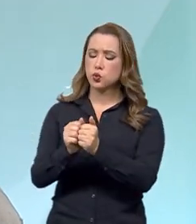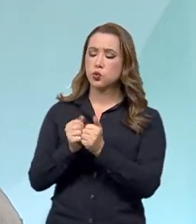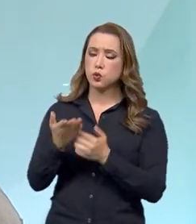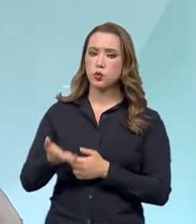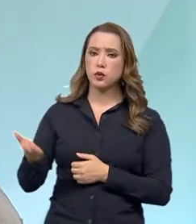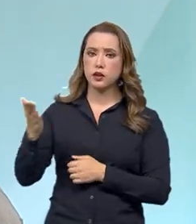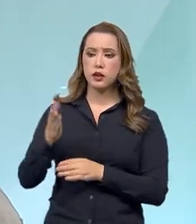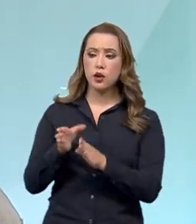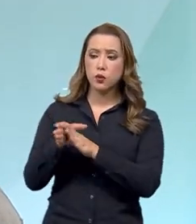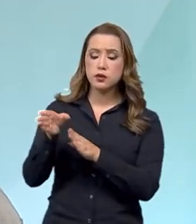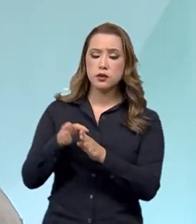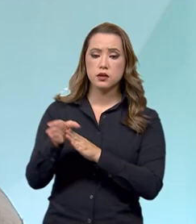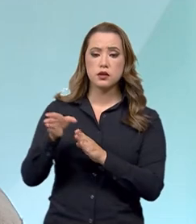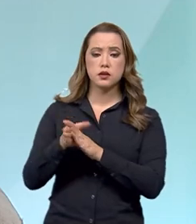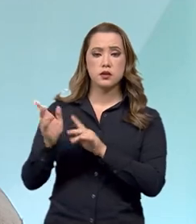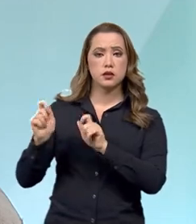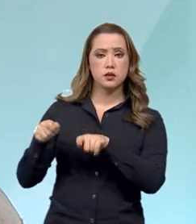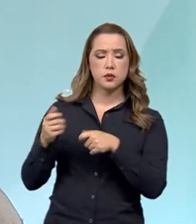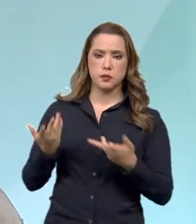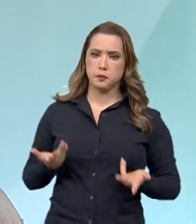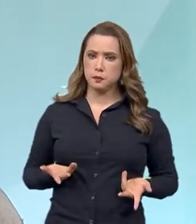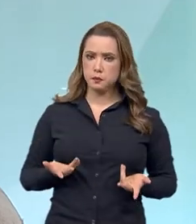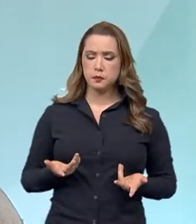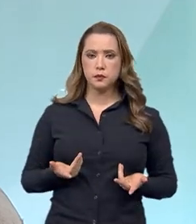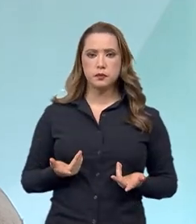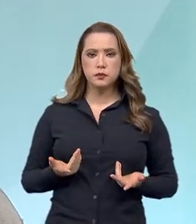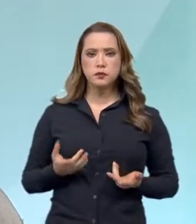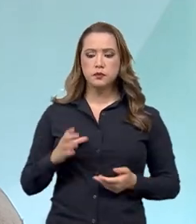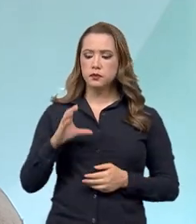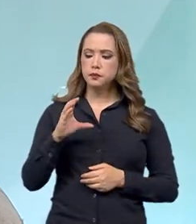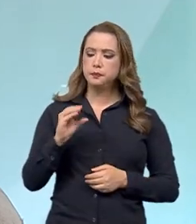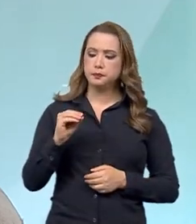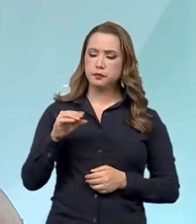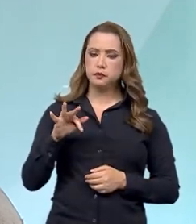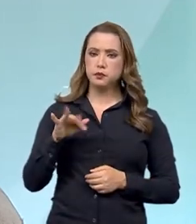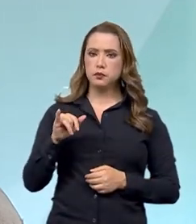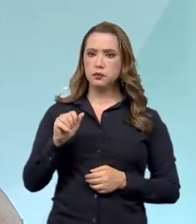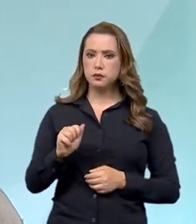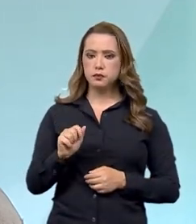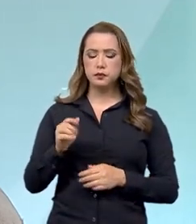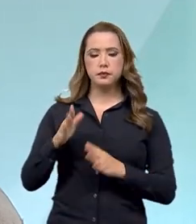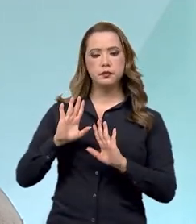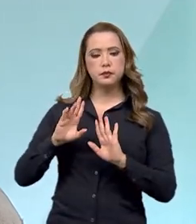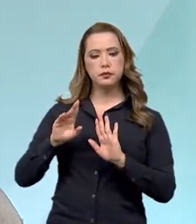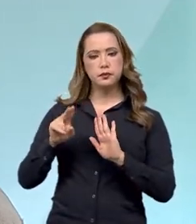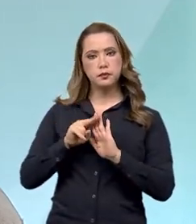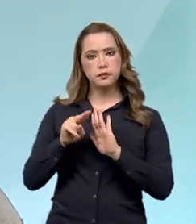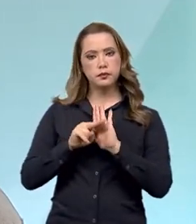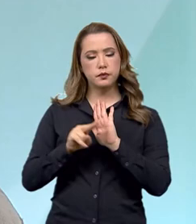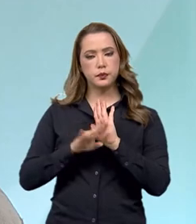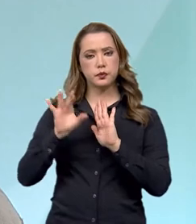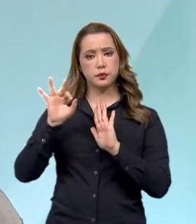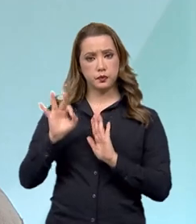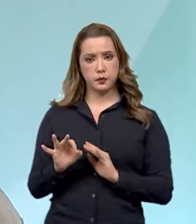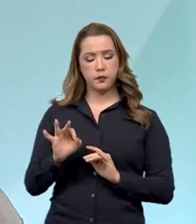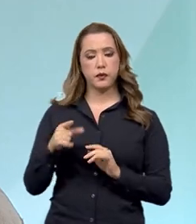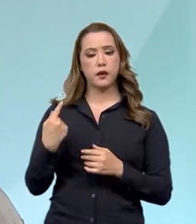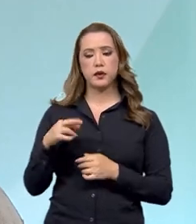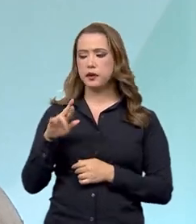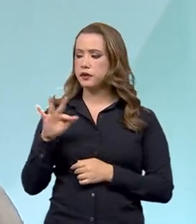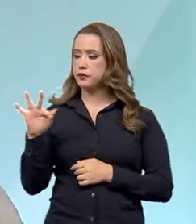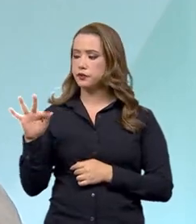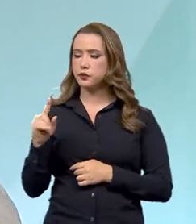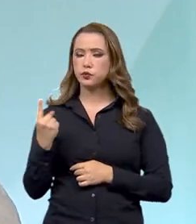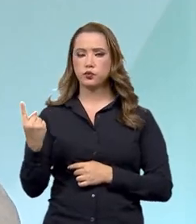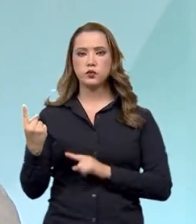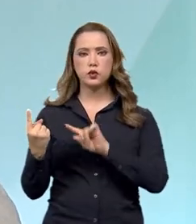orientá-lo à medida do possível. No Confia estabelece já uma relação concreta, Receita Federal de um lado